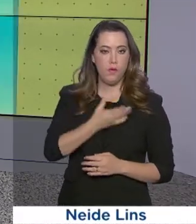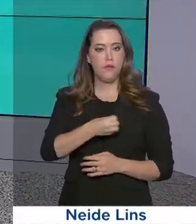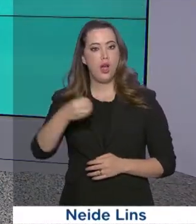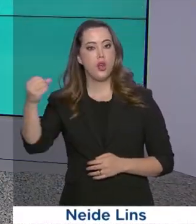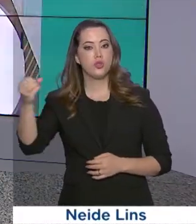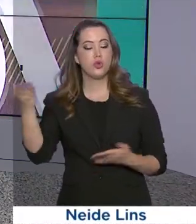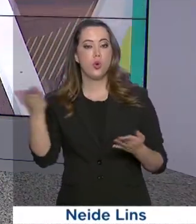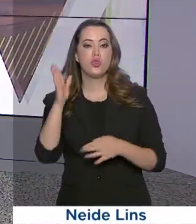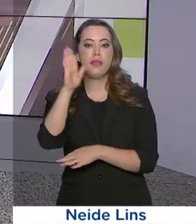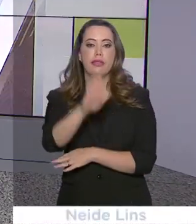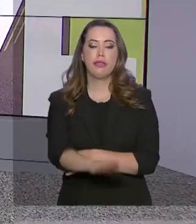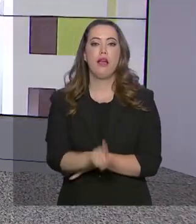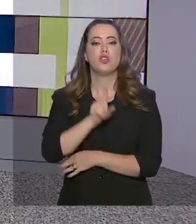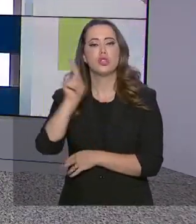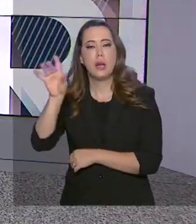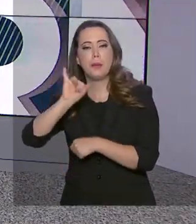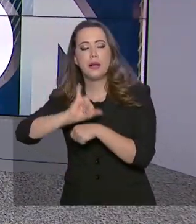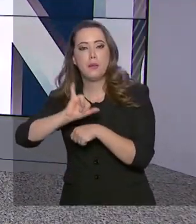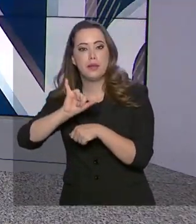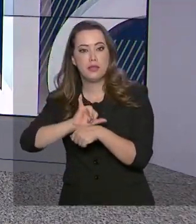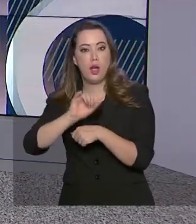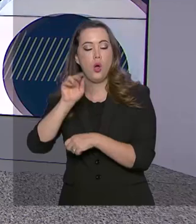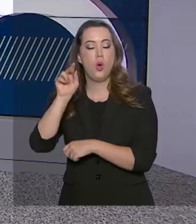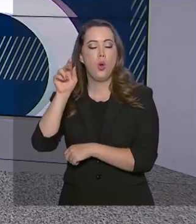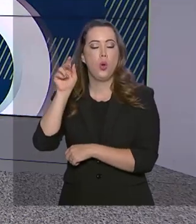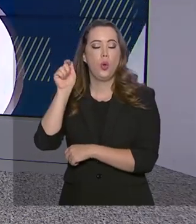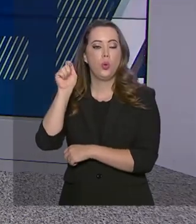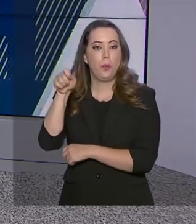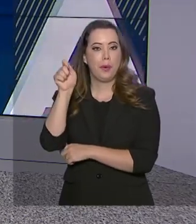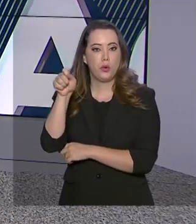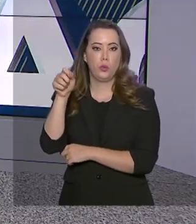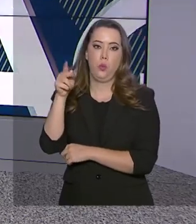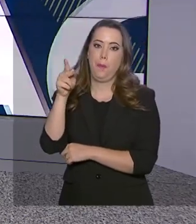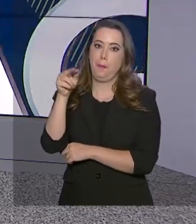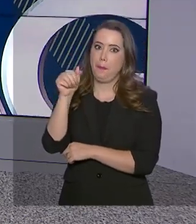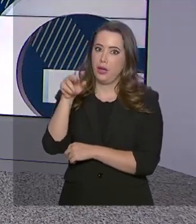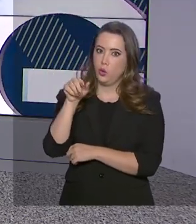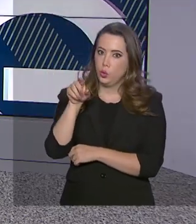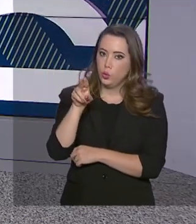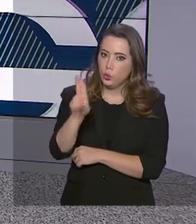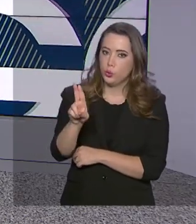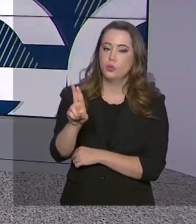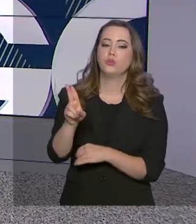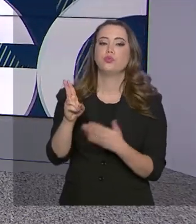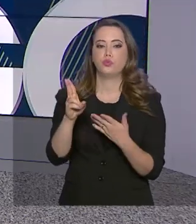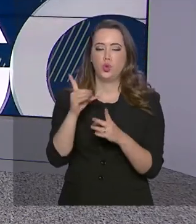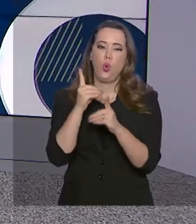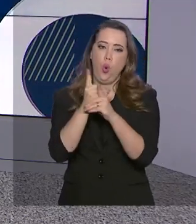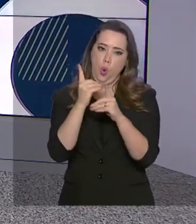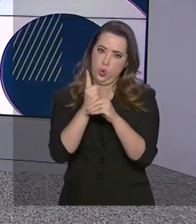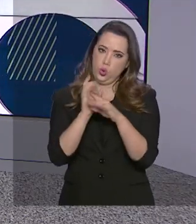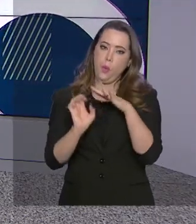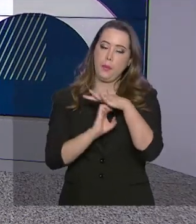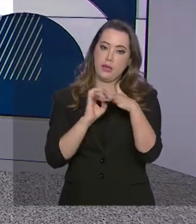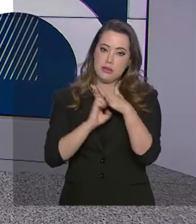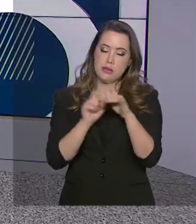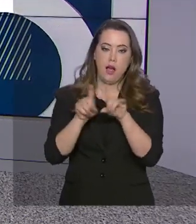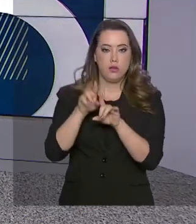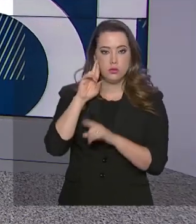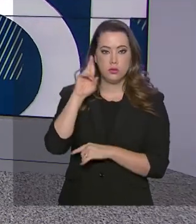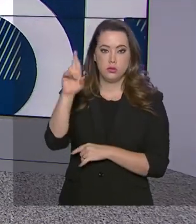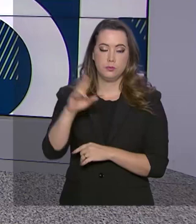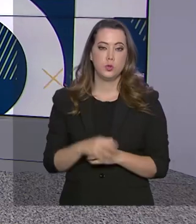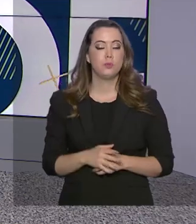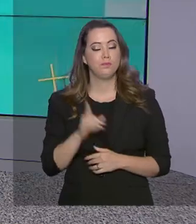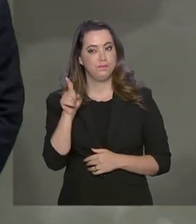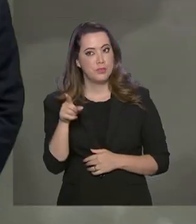tarde para Lima, capital do Peru, onde tem encontros com autoridades e empresários. Com a viagem de Mourão e com o presidente da Câmara,